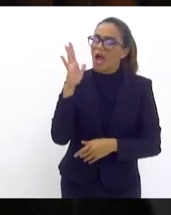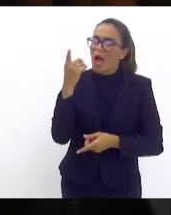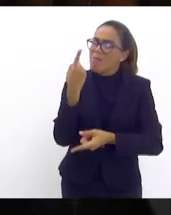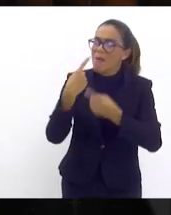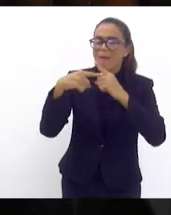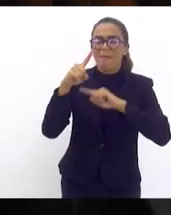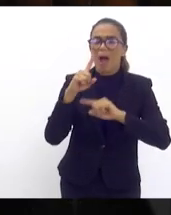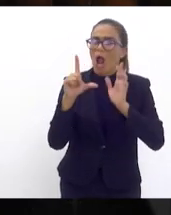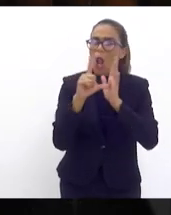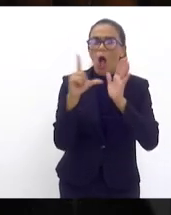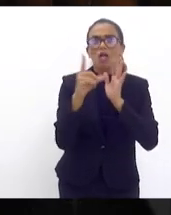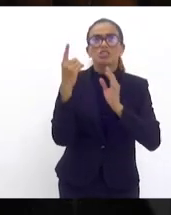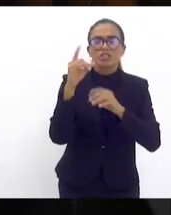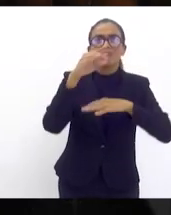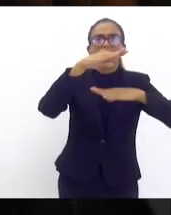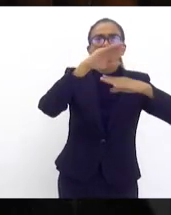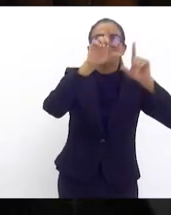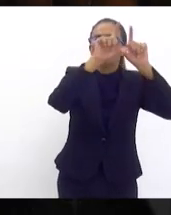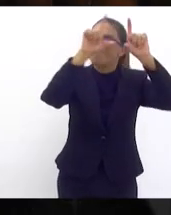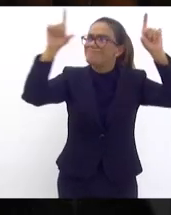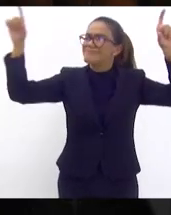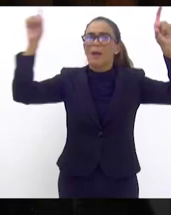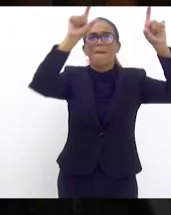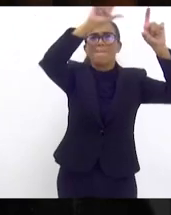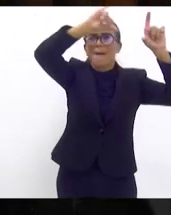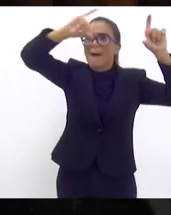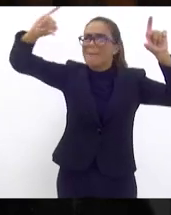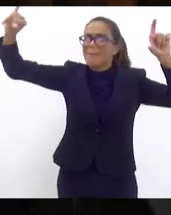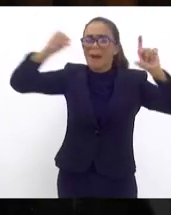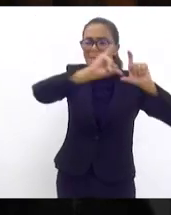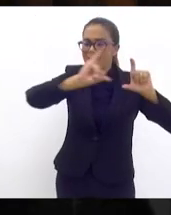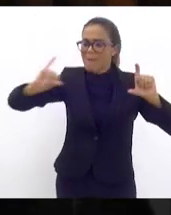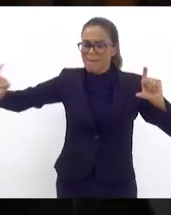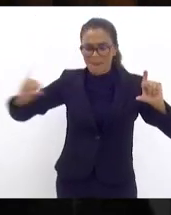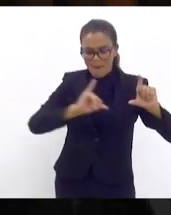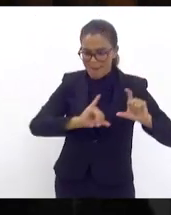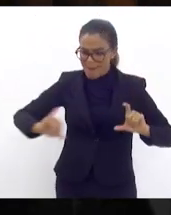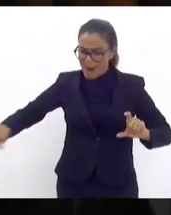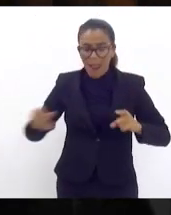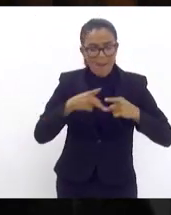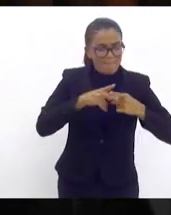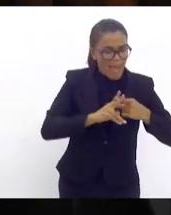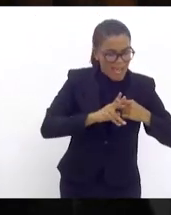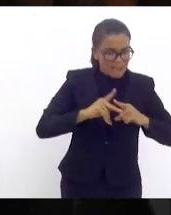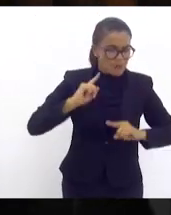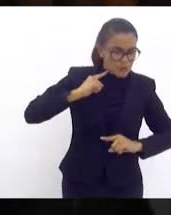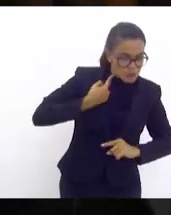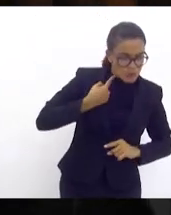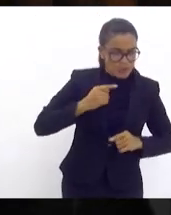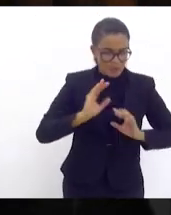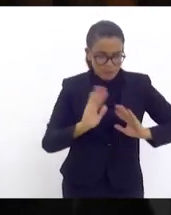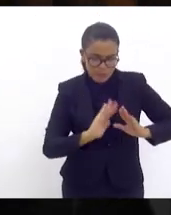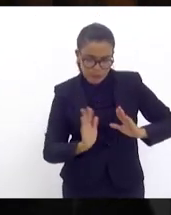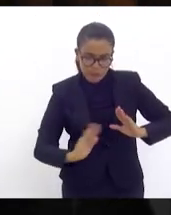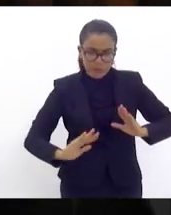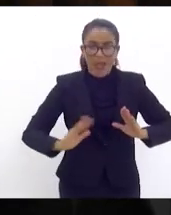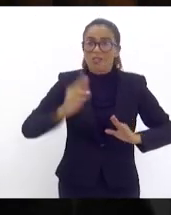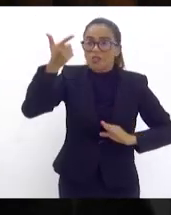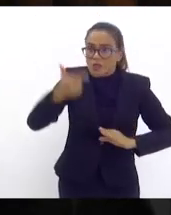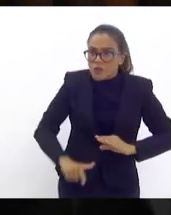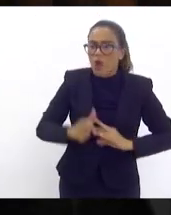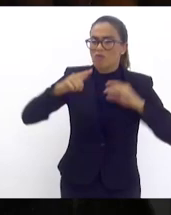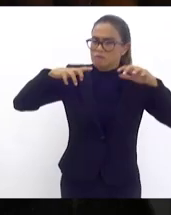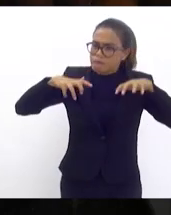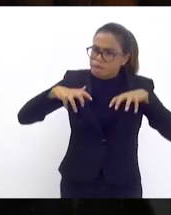na sua lojinha voltou limpou a sua máquina da sua empresa recuperou a peça que estava estragada veio a segunda chuva e essa pessoa